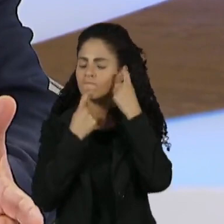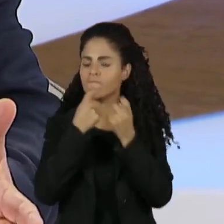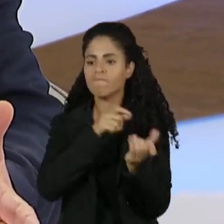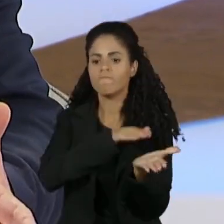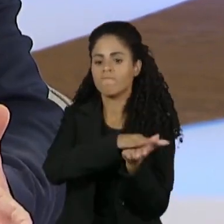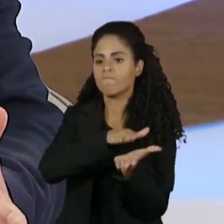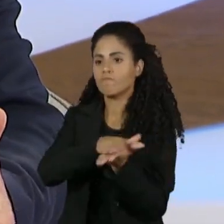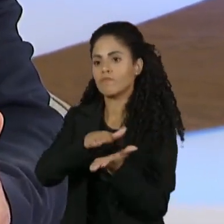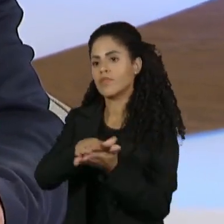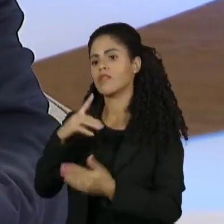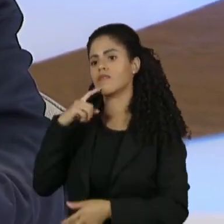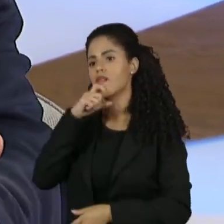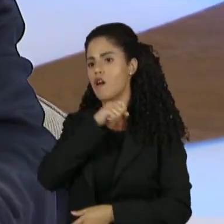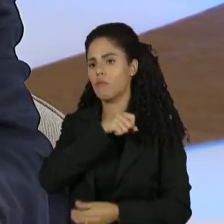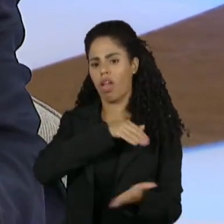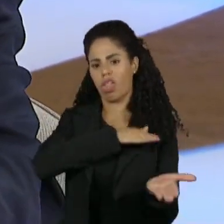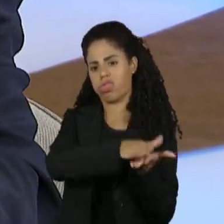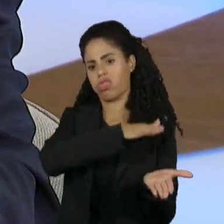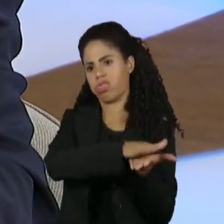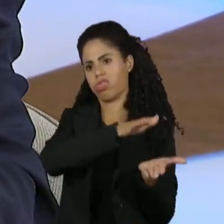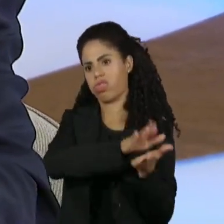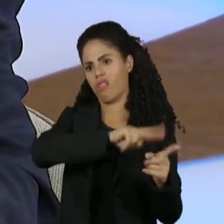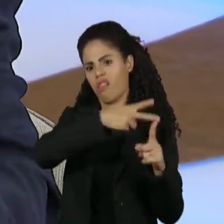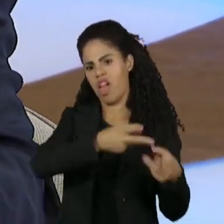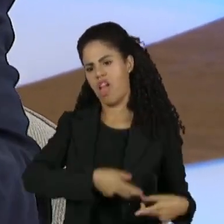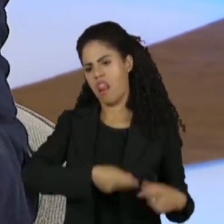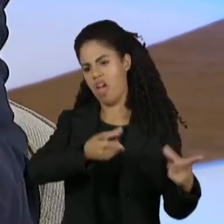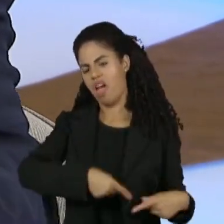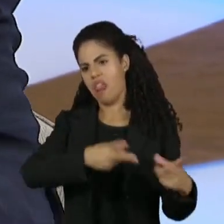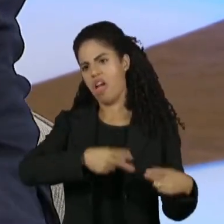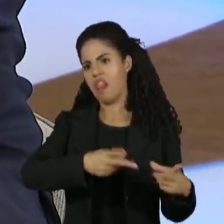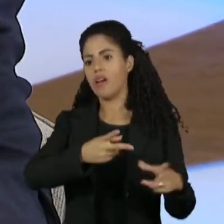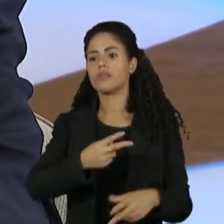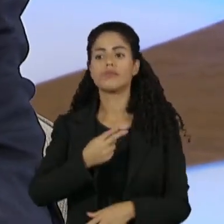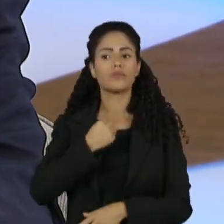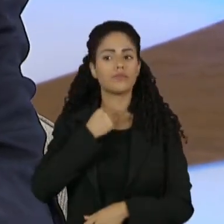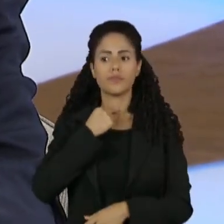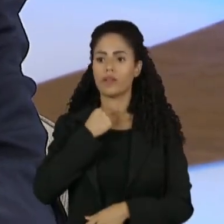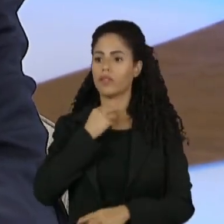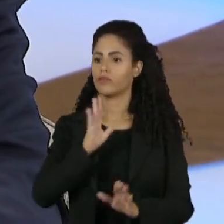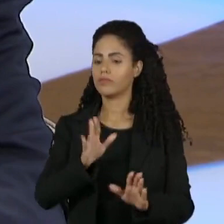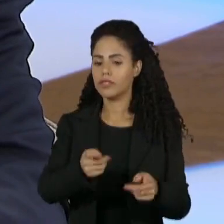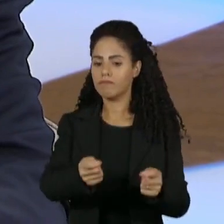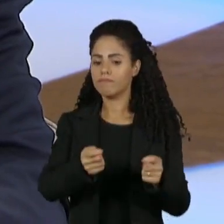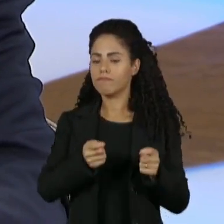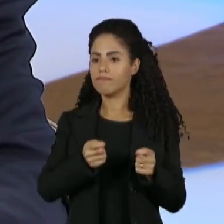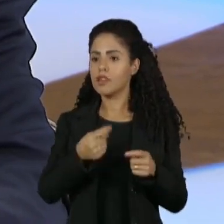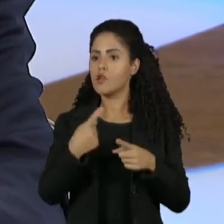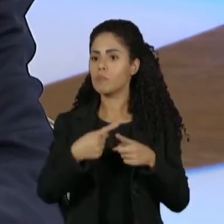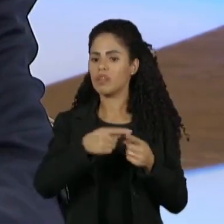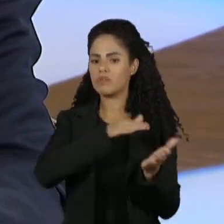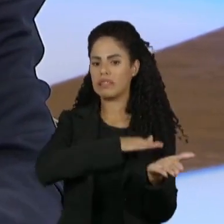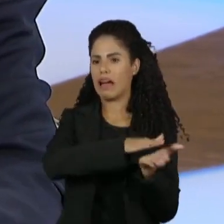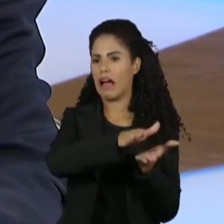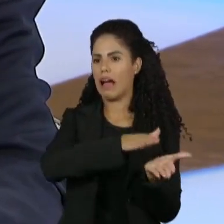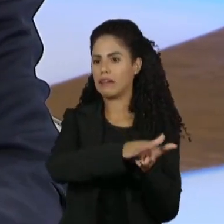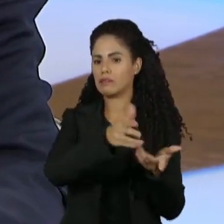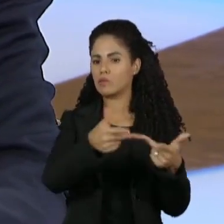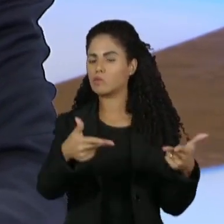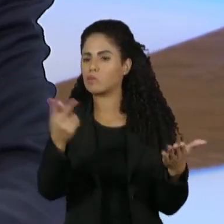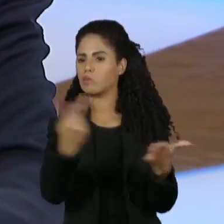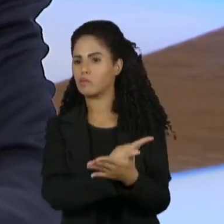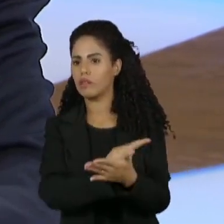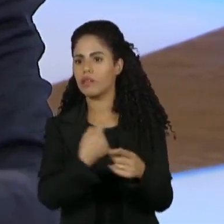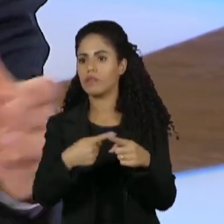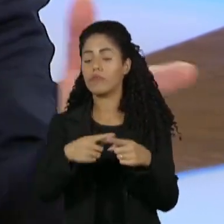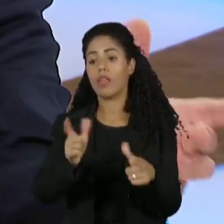ter. Evidentemente que você não pode gastar mais daquilo que você arrecada de forma recorrente. Porque quando você gasta mais do que você arrecada, você